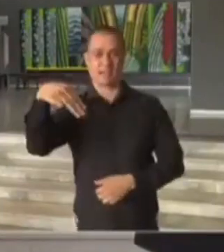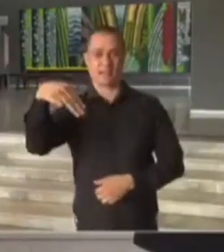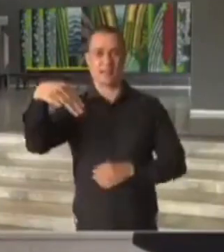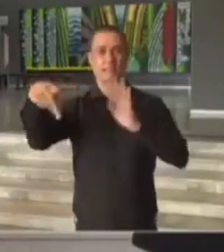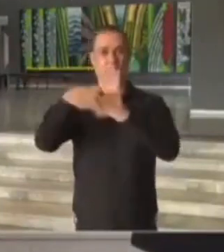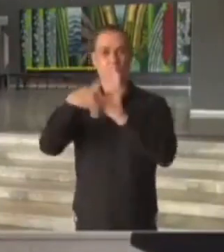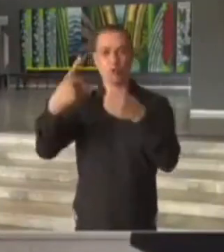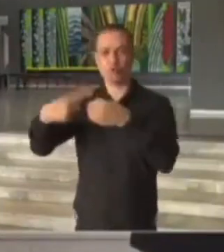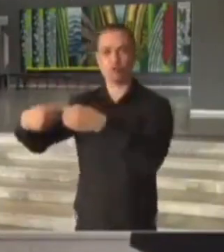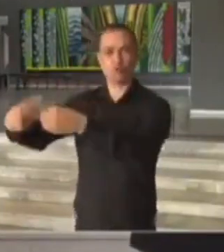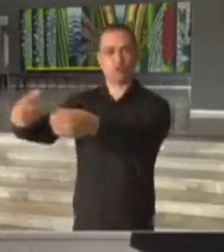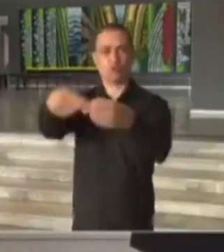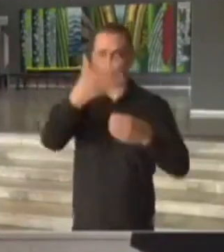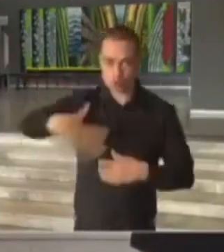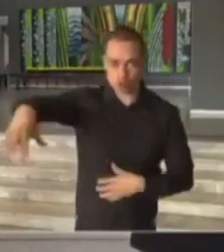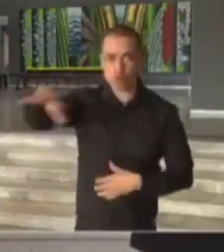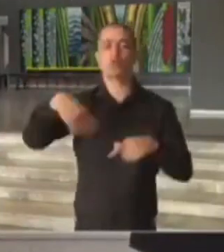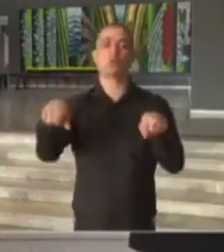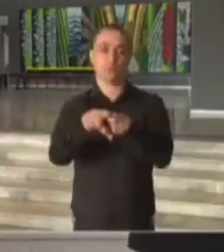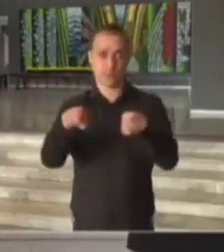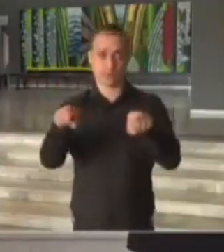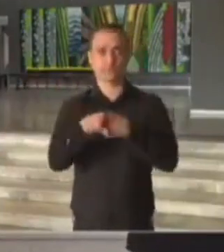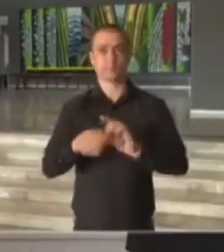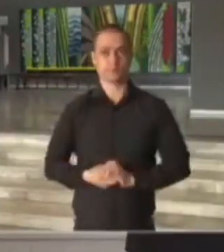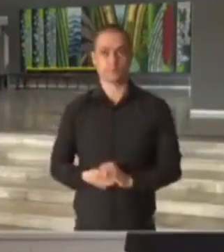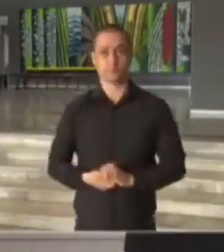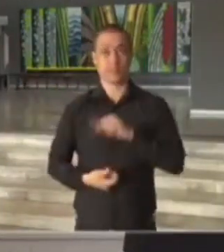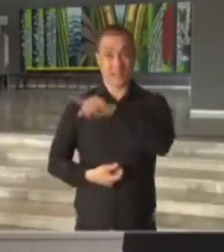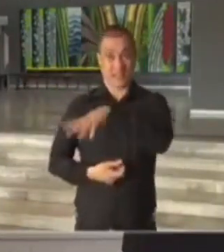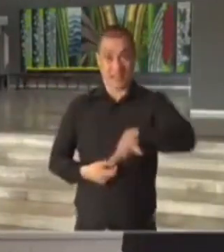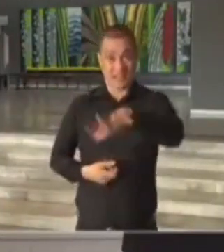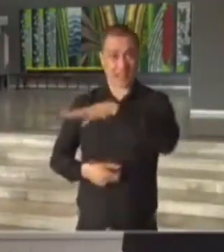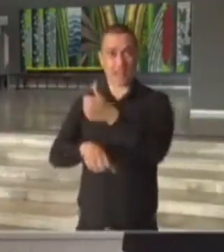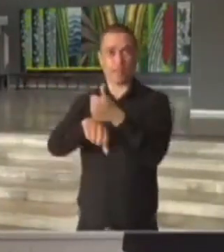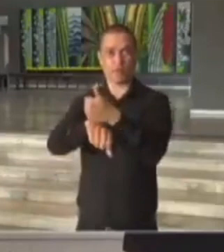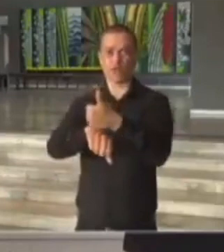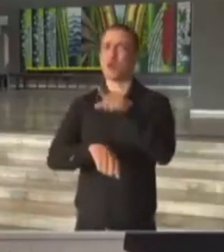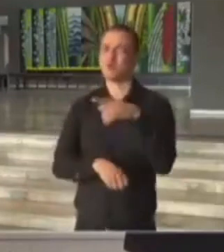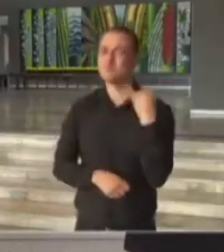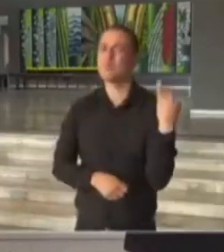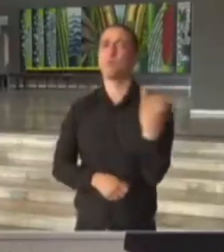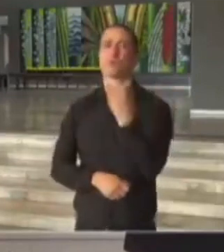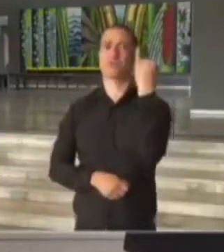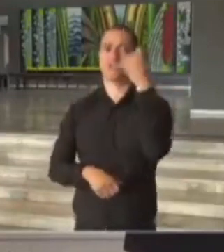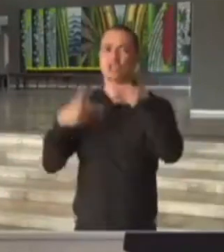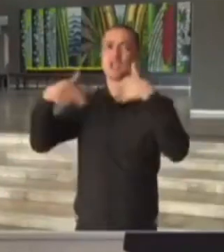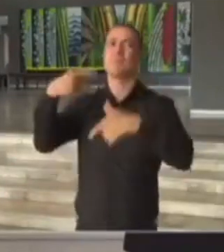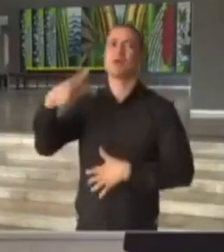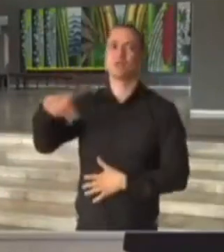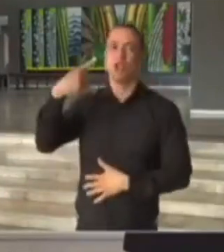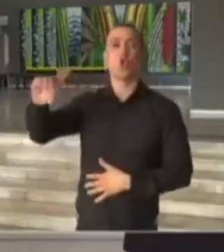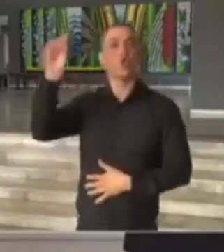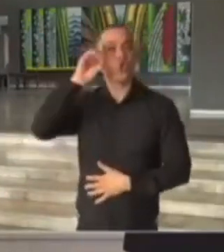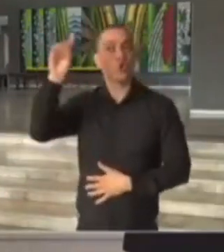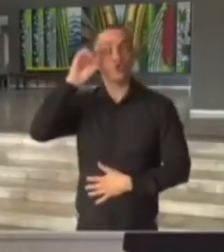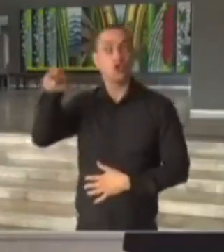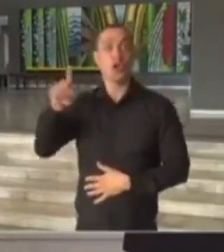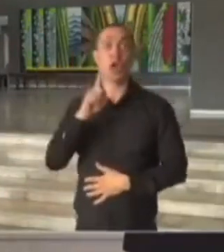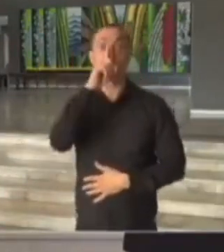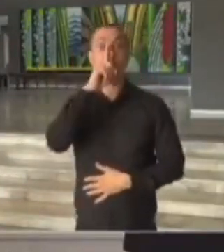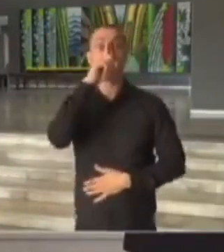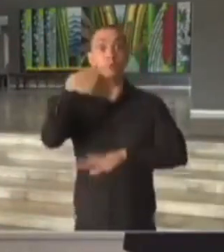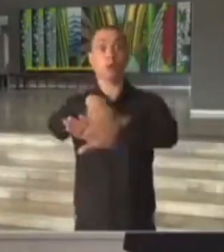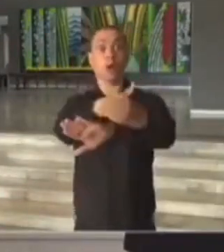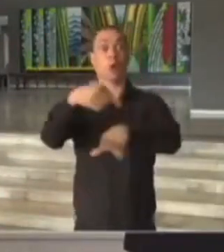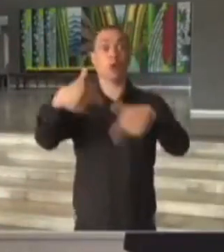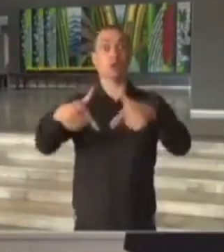municipais. Esses profissionais são essenciais e estão diariamente expostos nas ruas